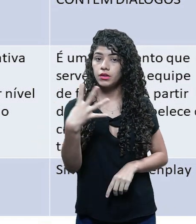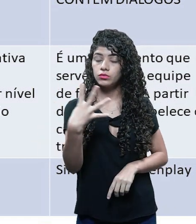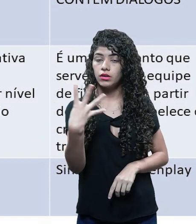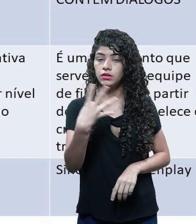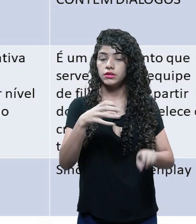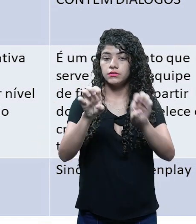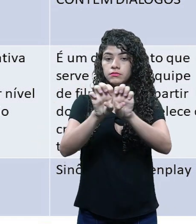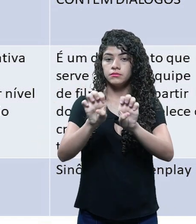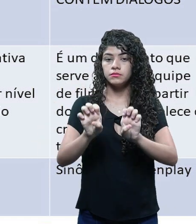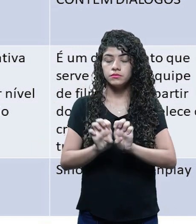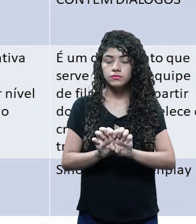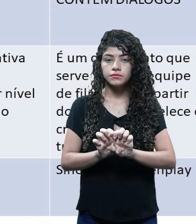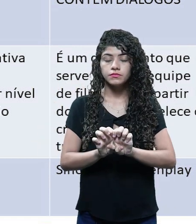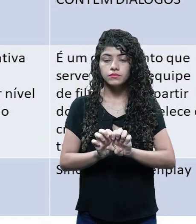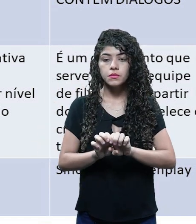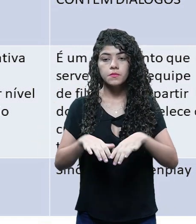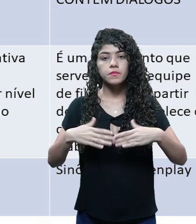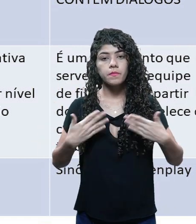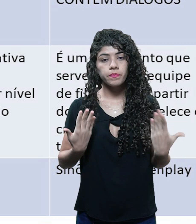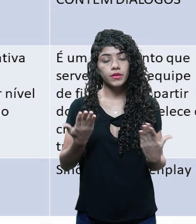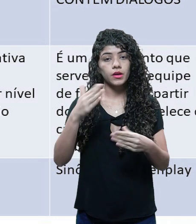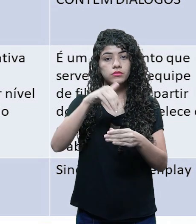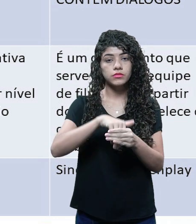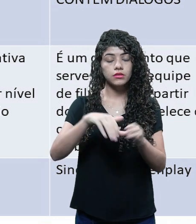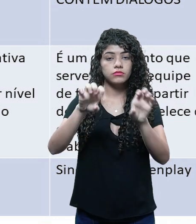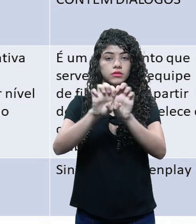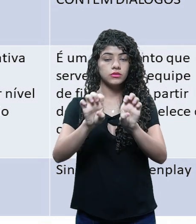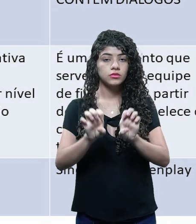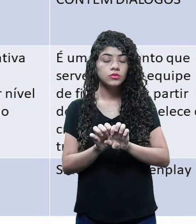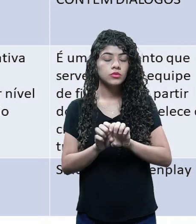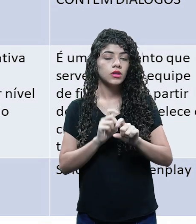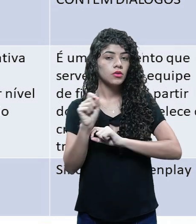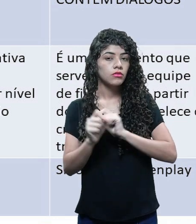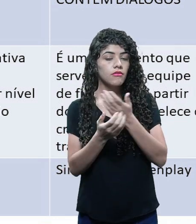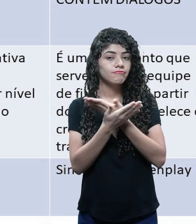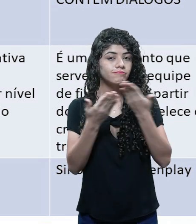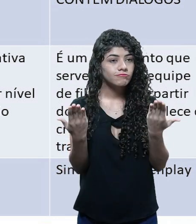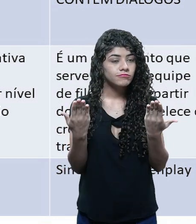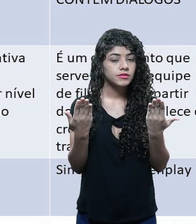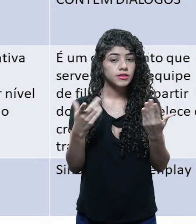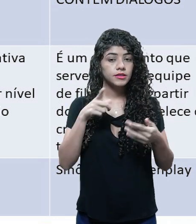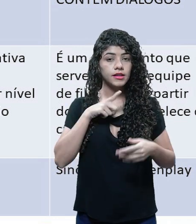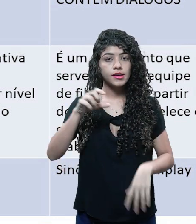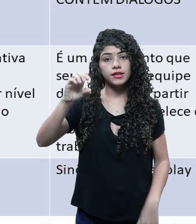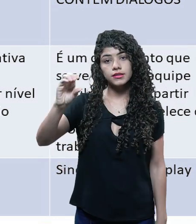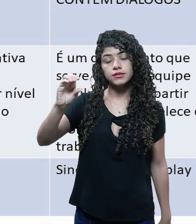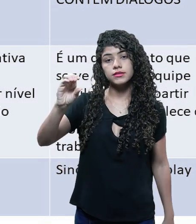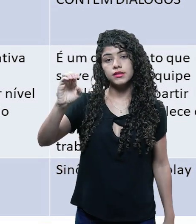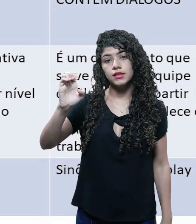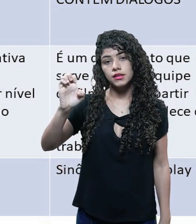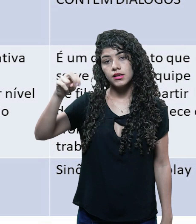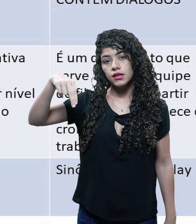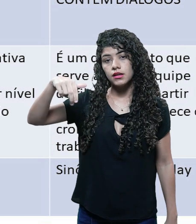roteiro é a estrutura. Então, dentro da estrutura, você tem as cenas.